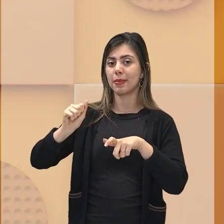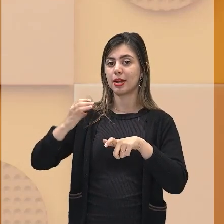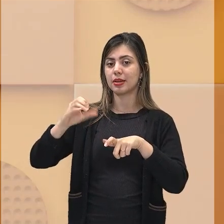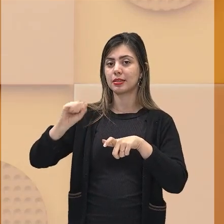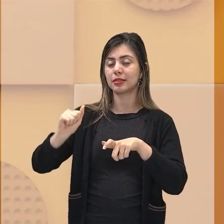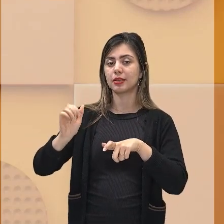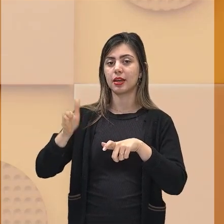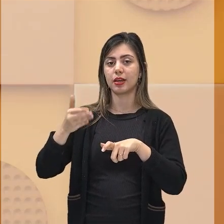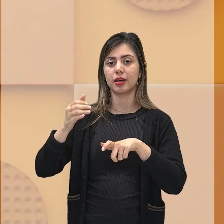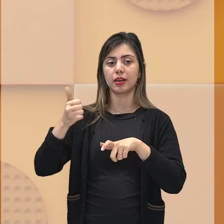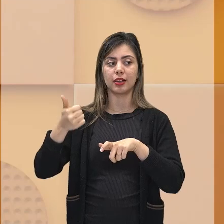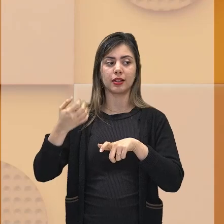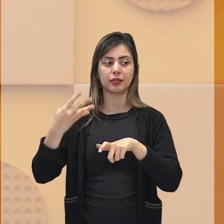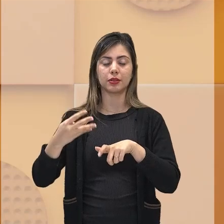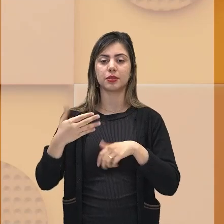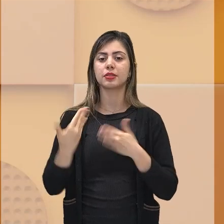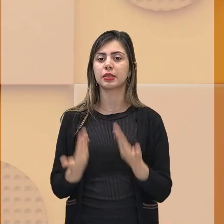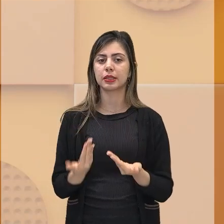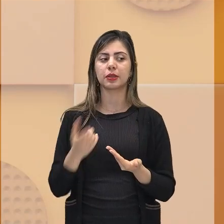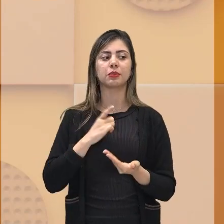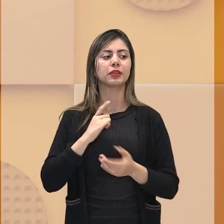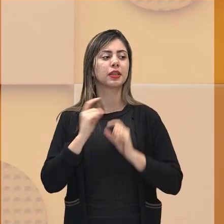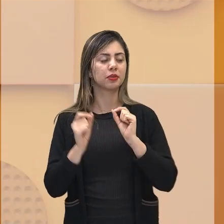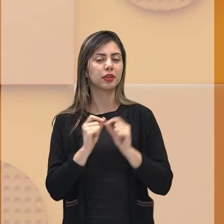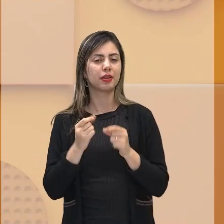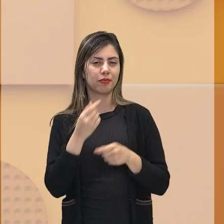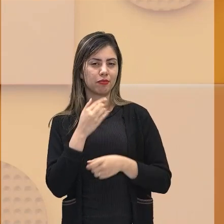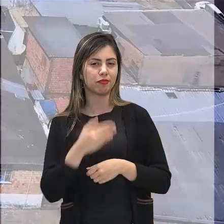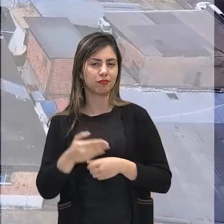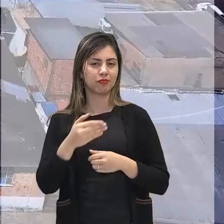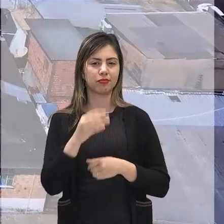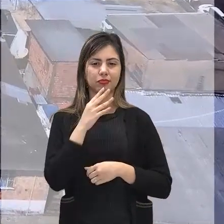aprender, conhecer um pouco sobre essa comunidade. Me acompanha, então?